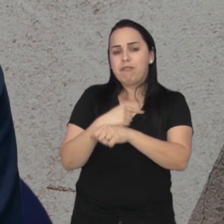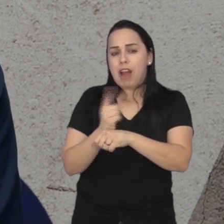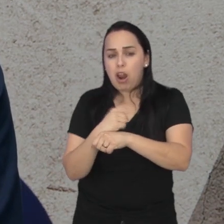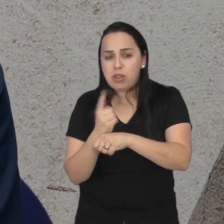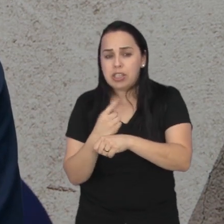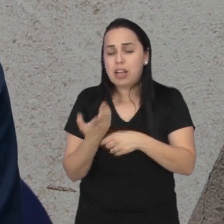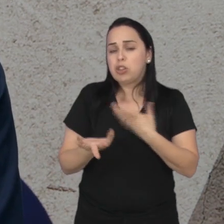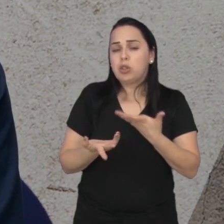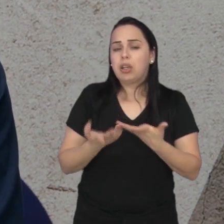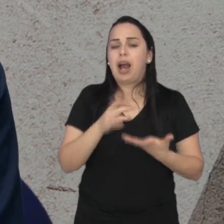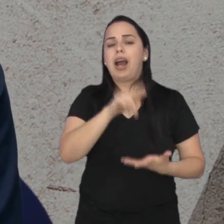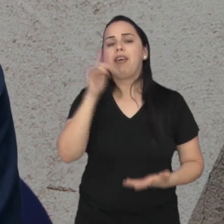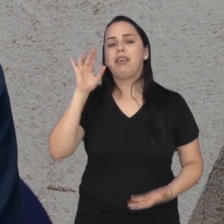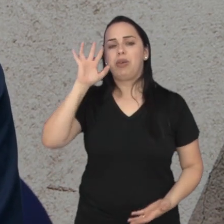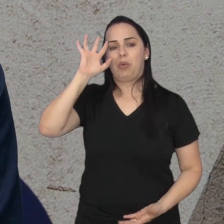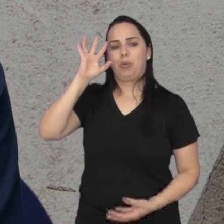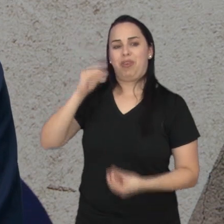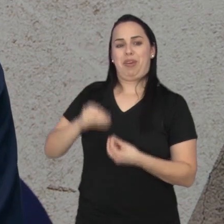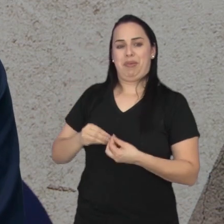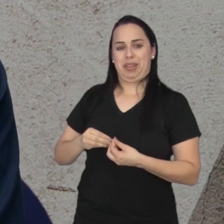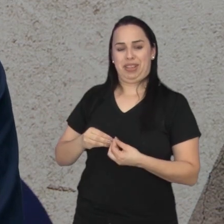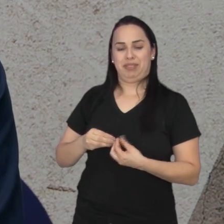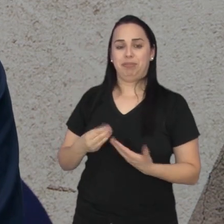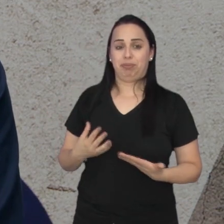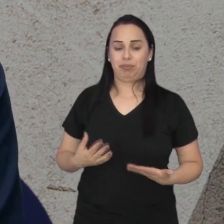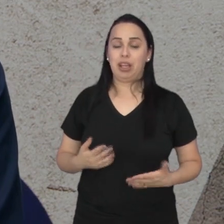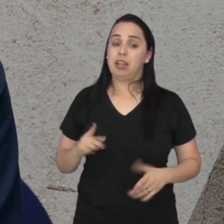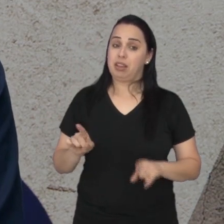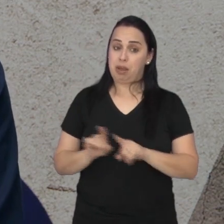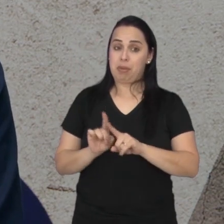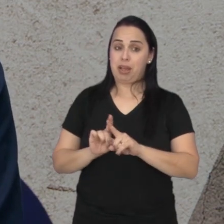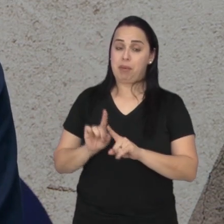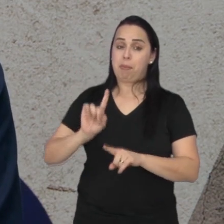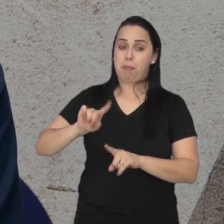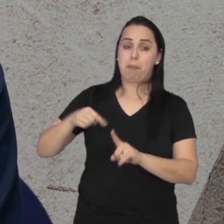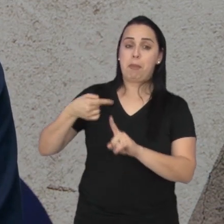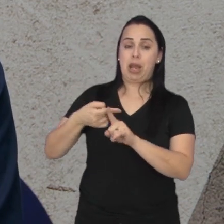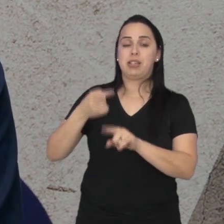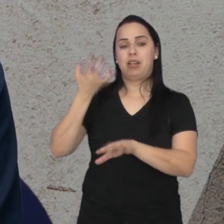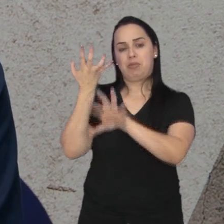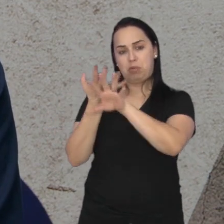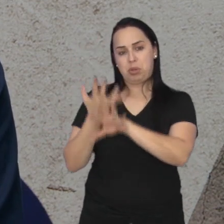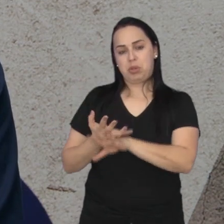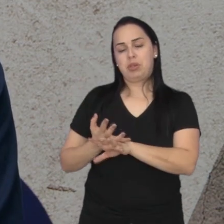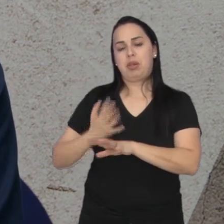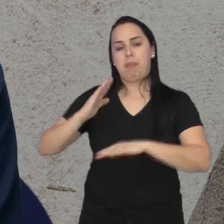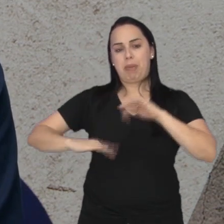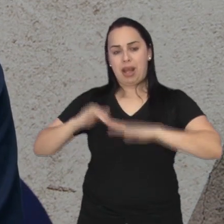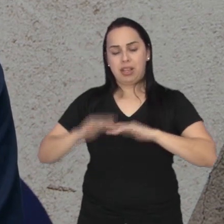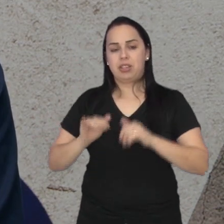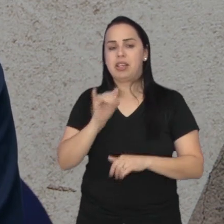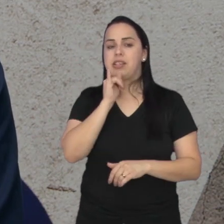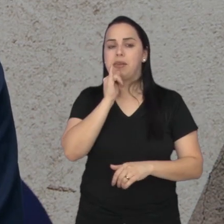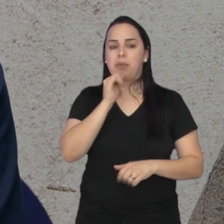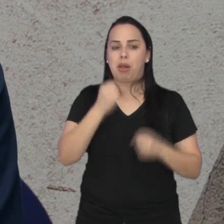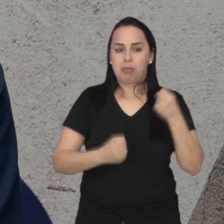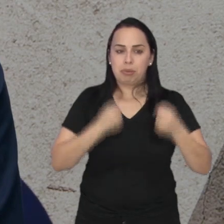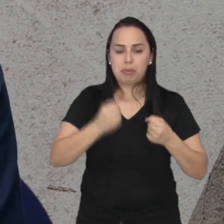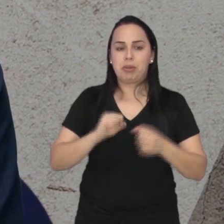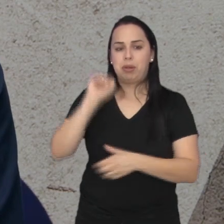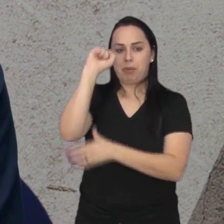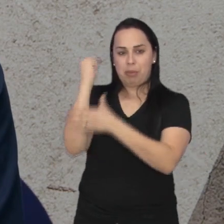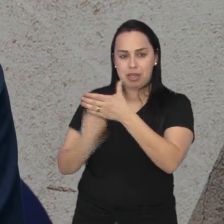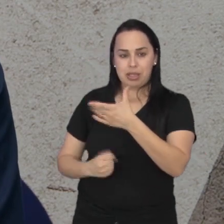velocidade. Então, você vai ter essa compreensão. E a gente tem as disciplinas práticas também. O atletismo, o